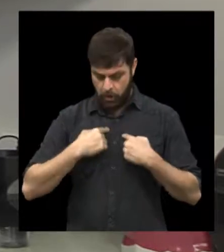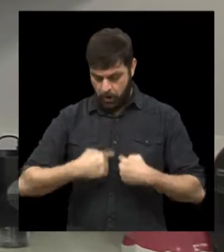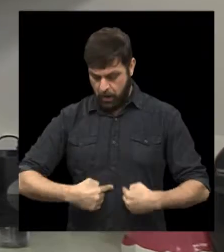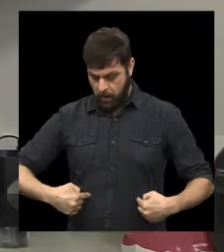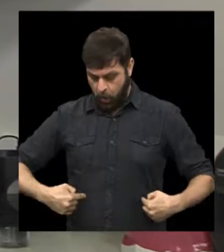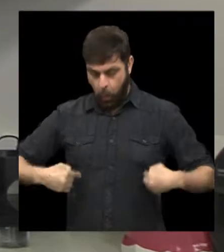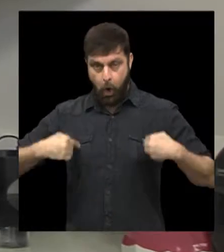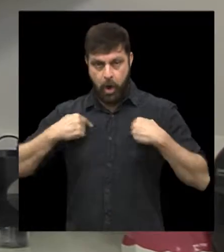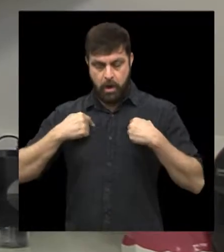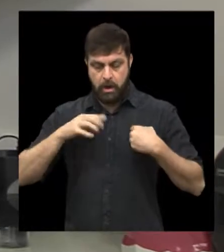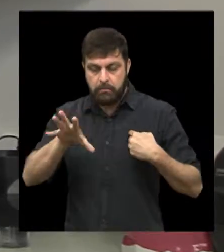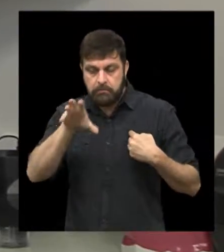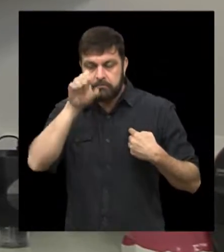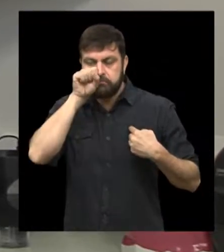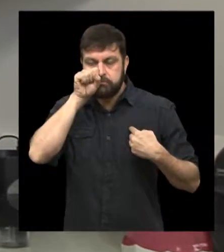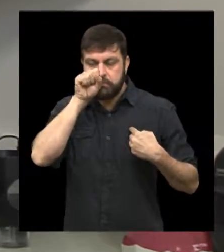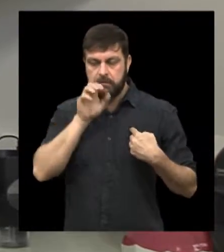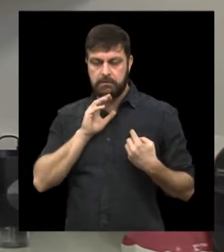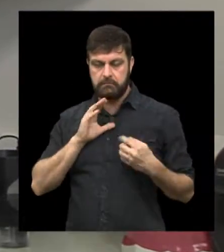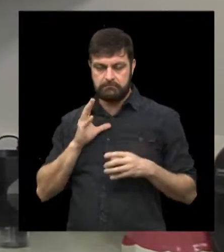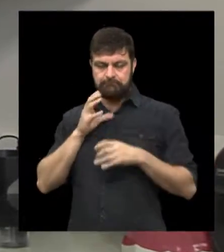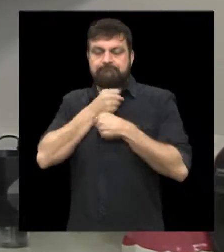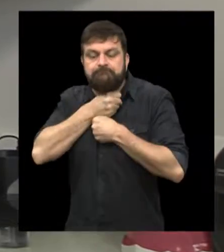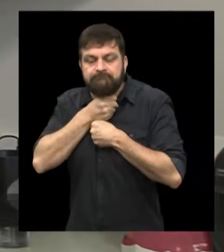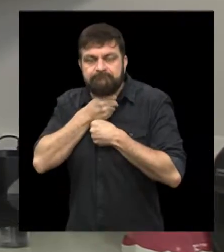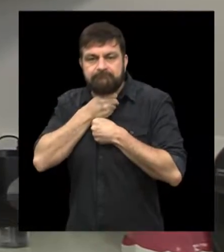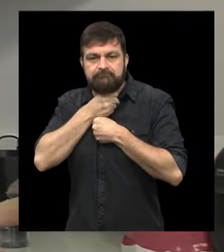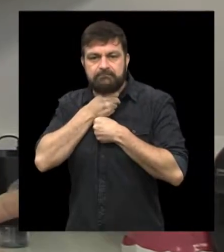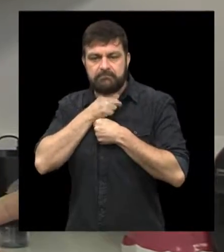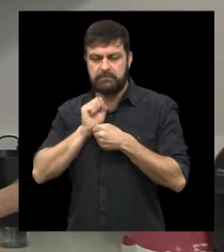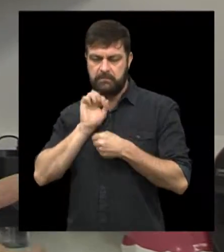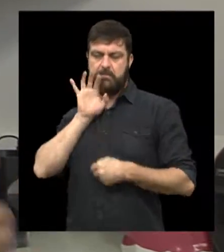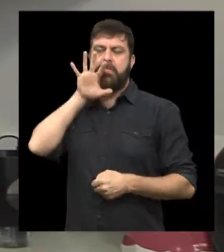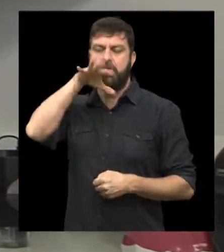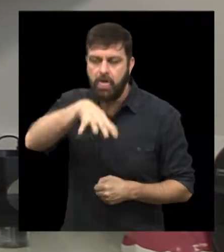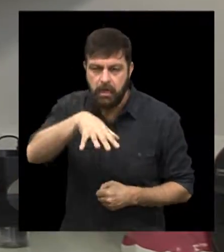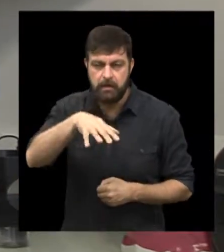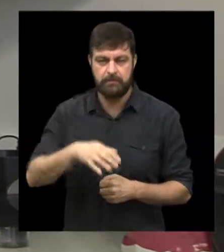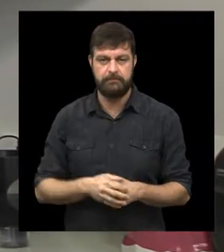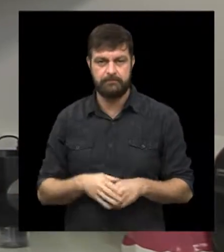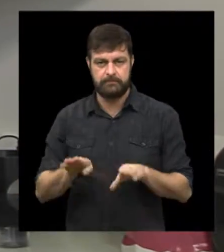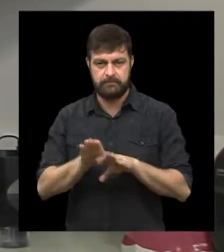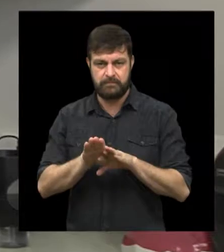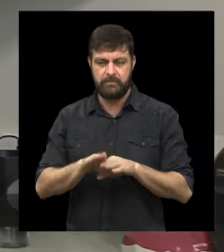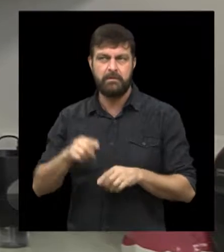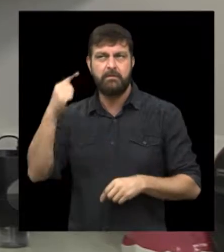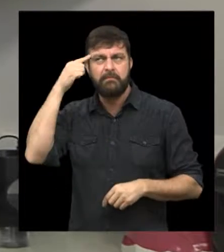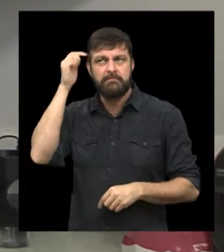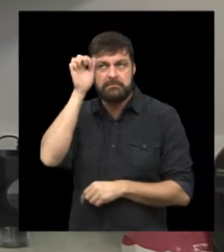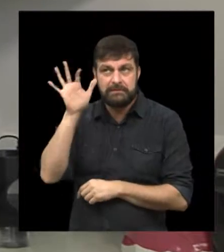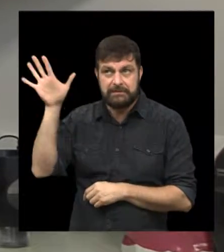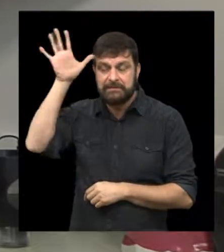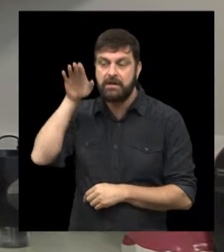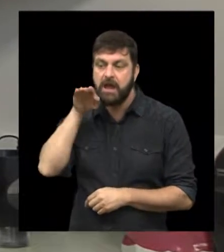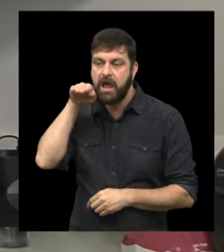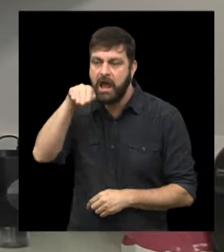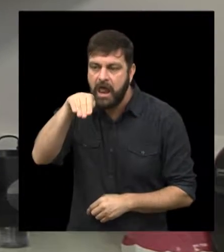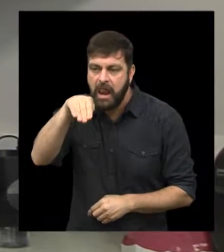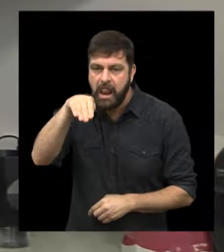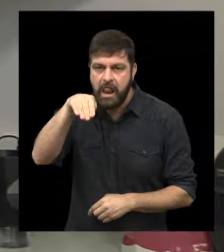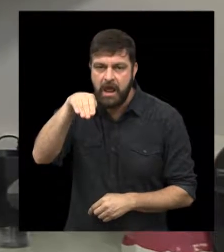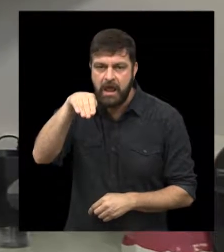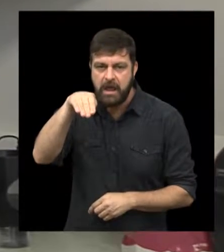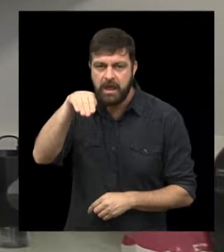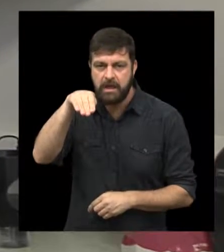de aspirar algo que vá para o pulmão, a ânsia é um reflexo que coloca tudo para fora. Então, imaginando aqui que a minha língua está aqui, você